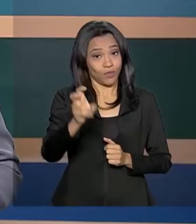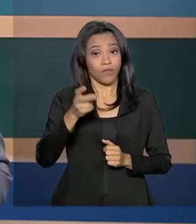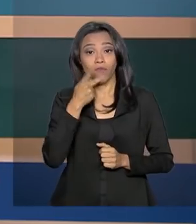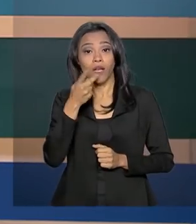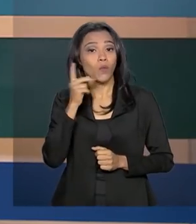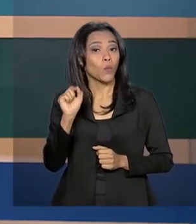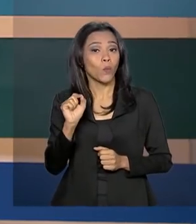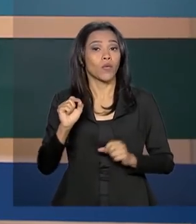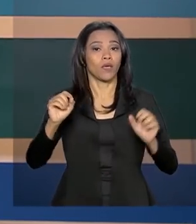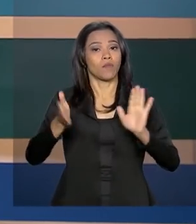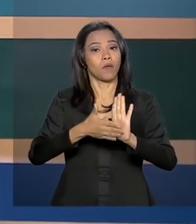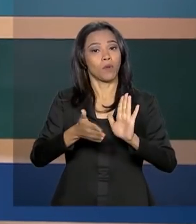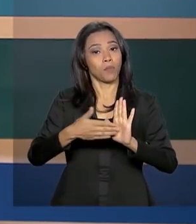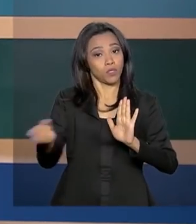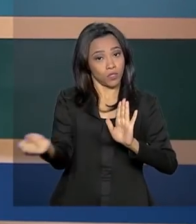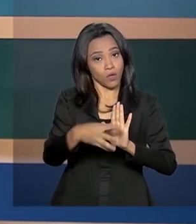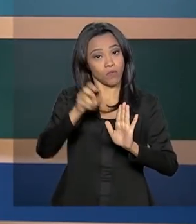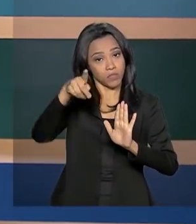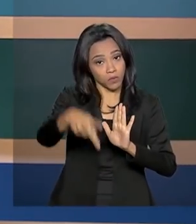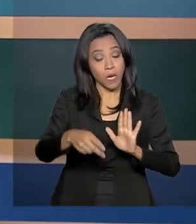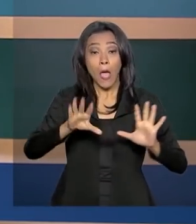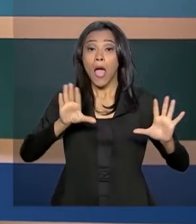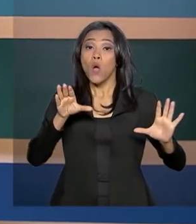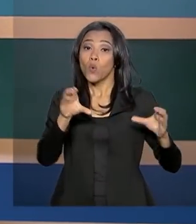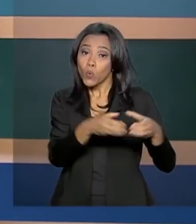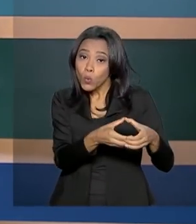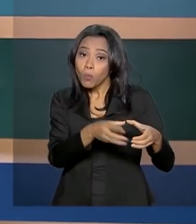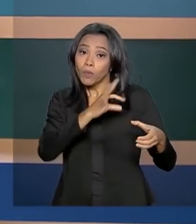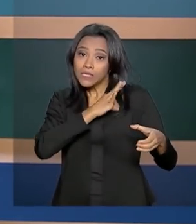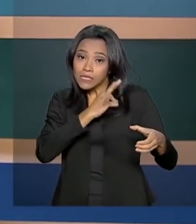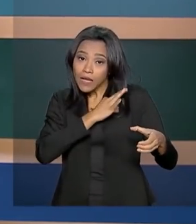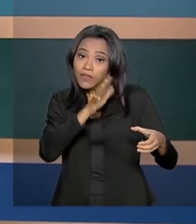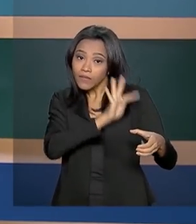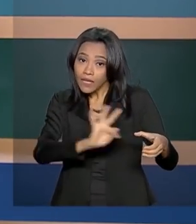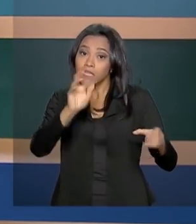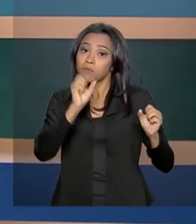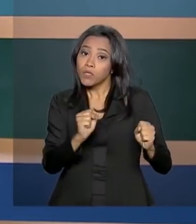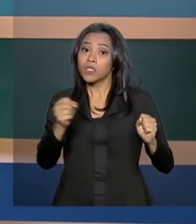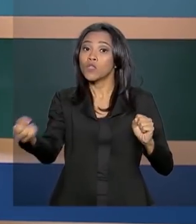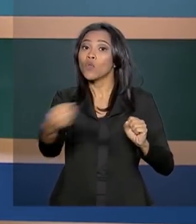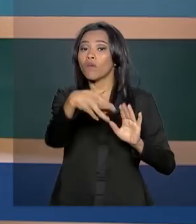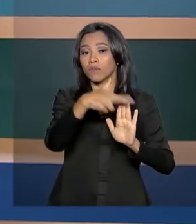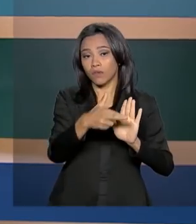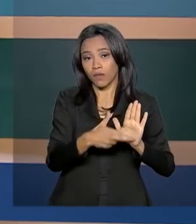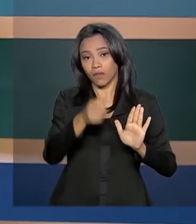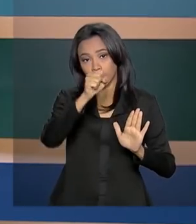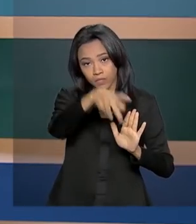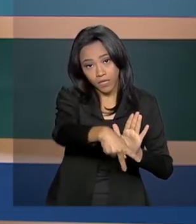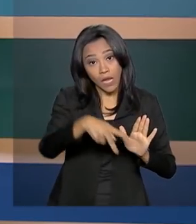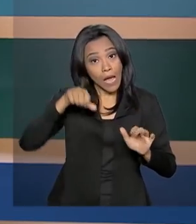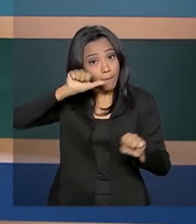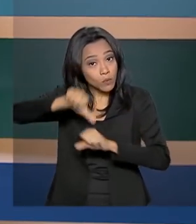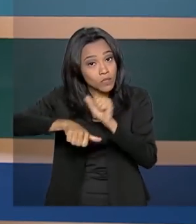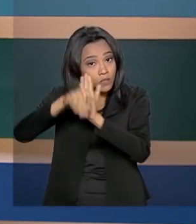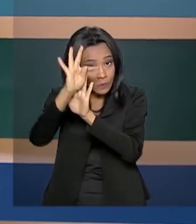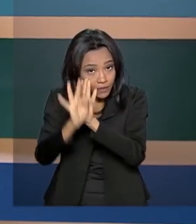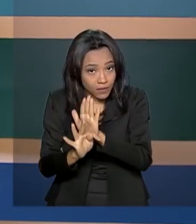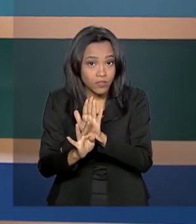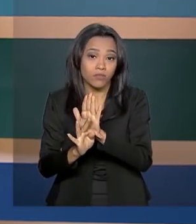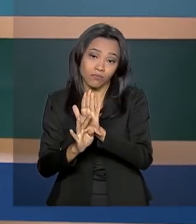a nova Previdência, policiais federais podem ter novas regras de aposentadoria. A proposta de mudança no texto